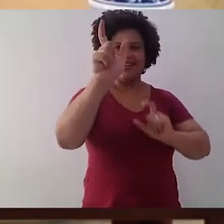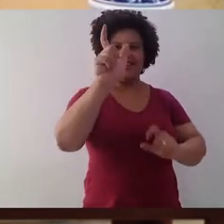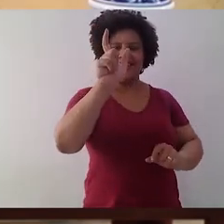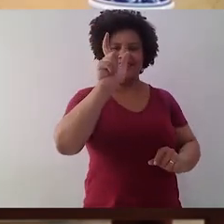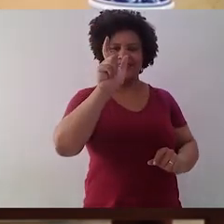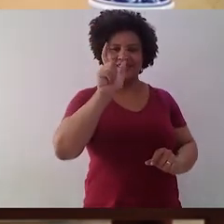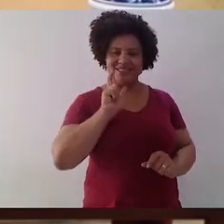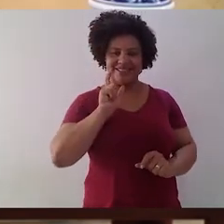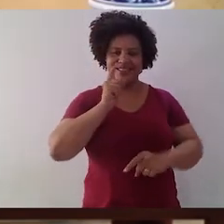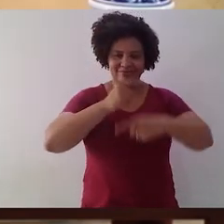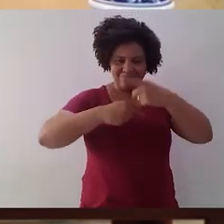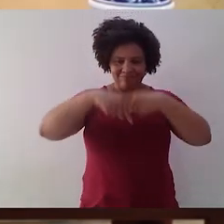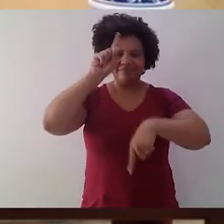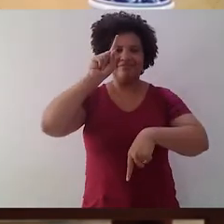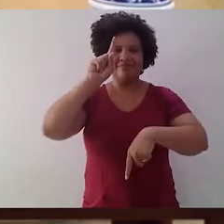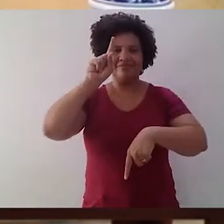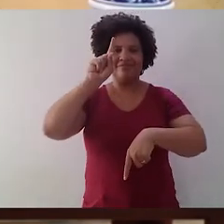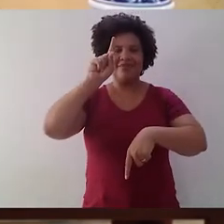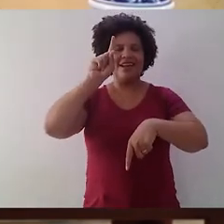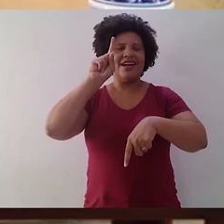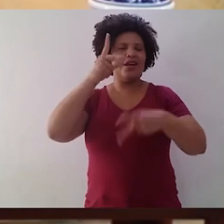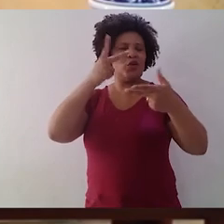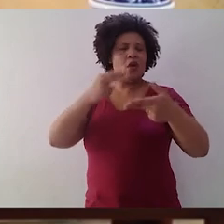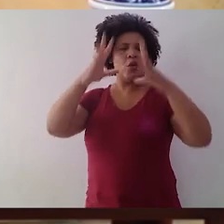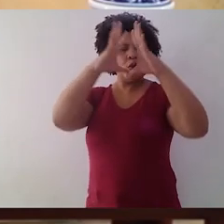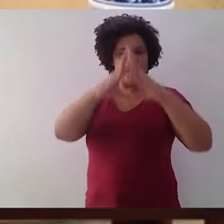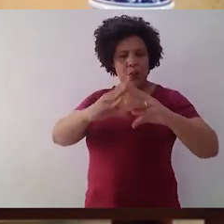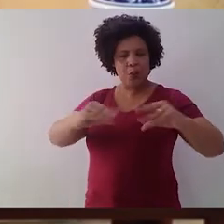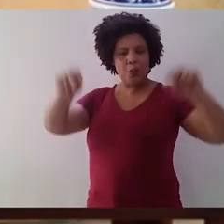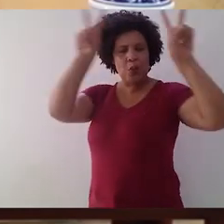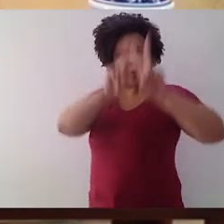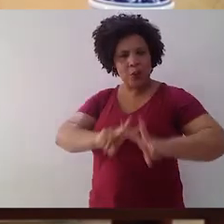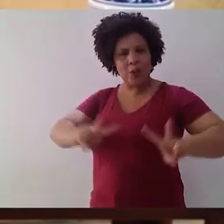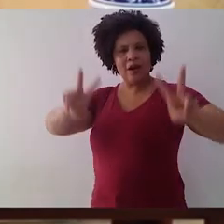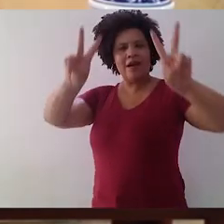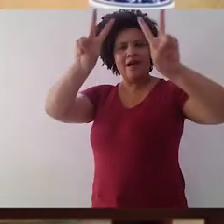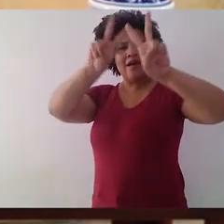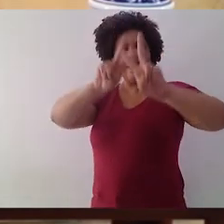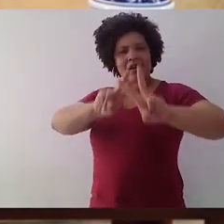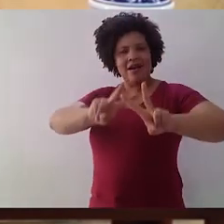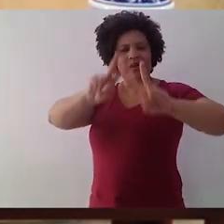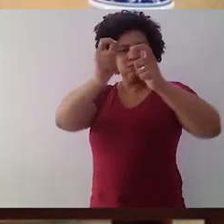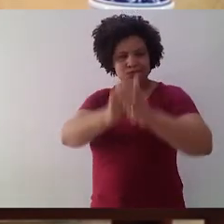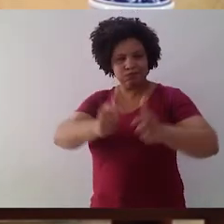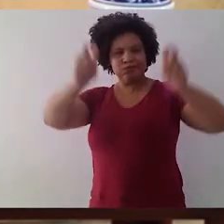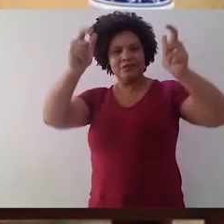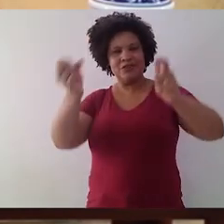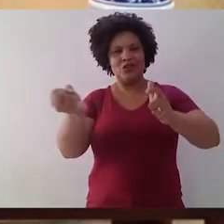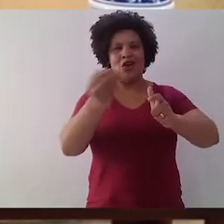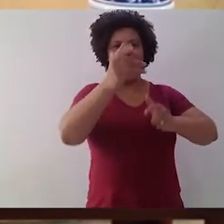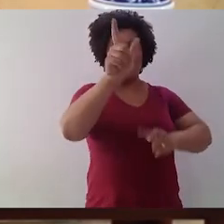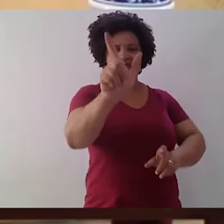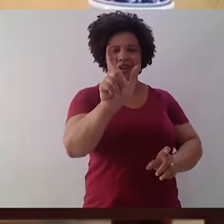e transforma. Sois de vento e desnuvento e que dais com sorte nova. Ai,